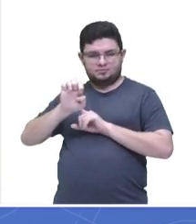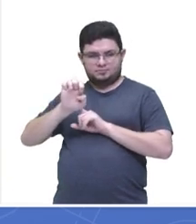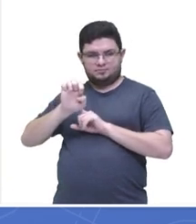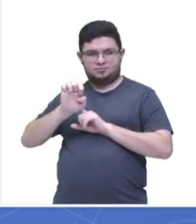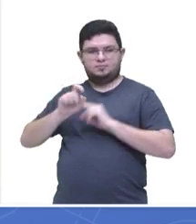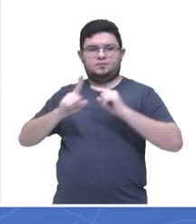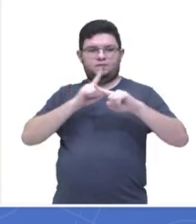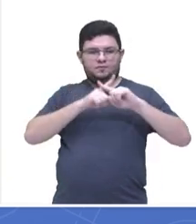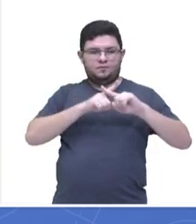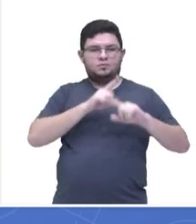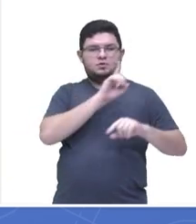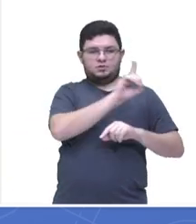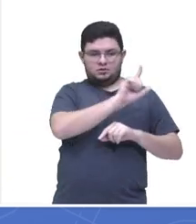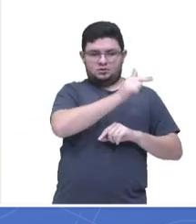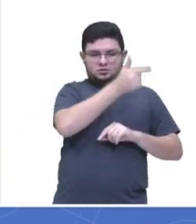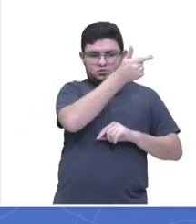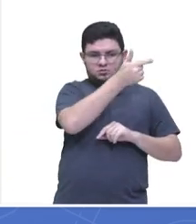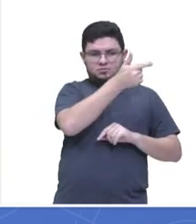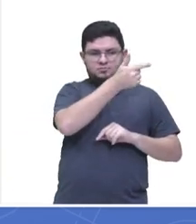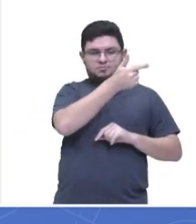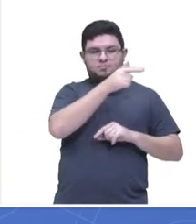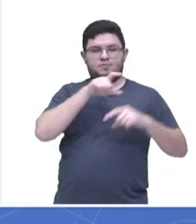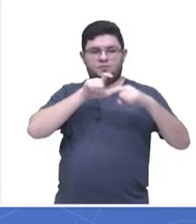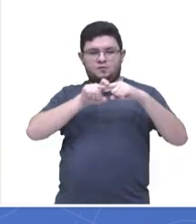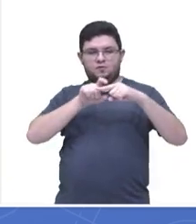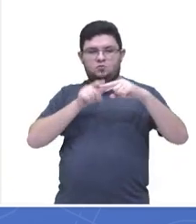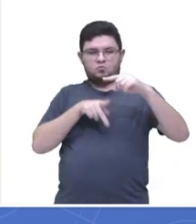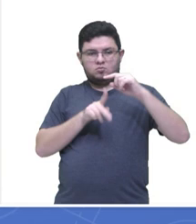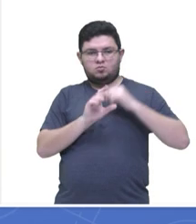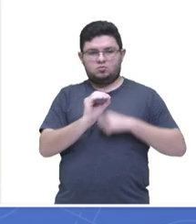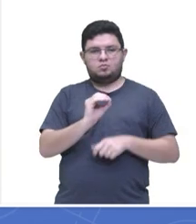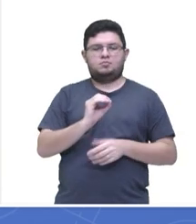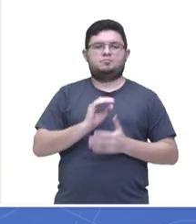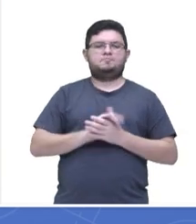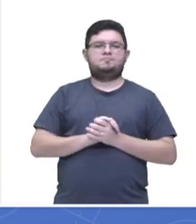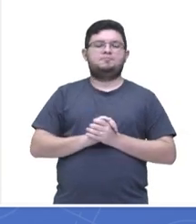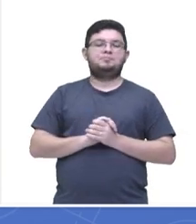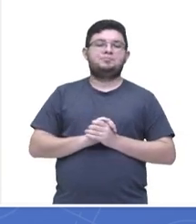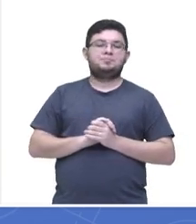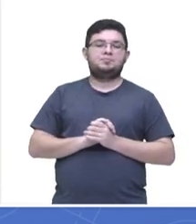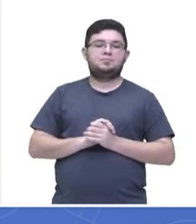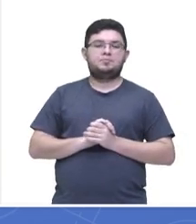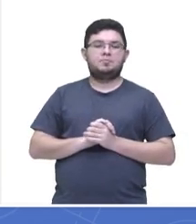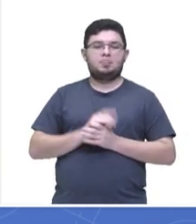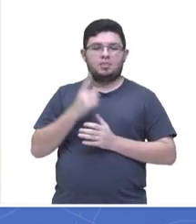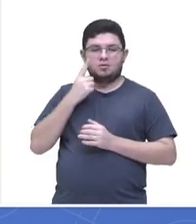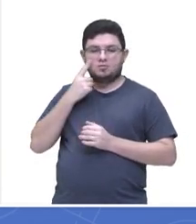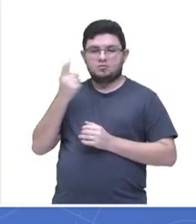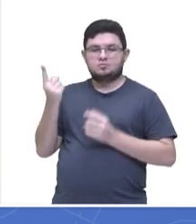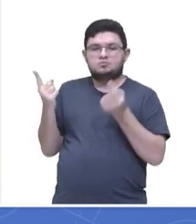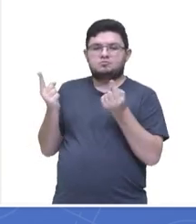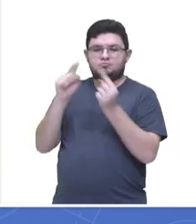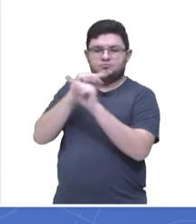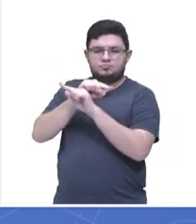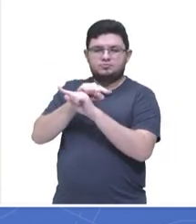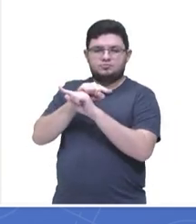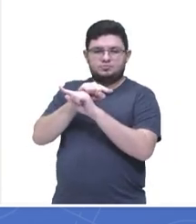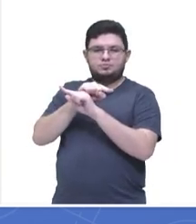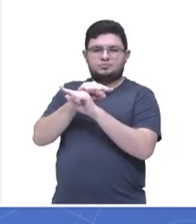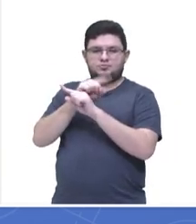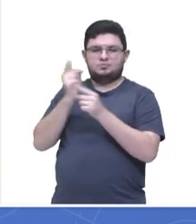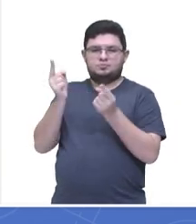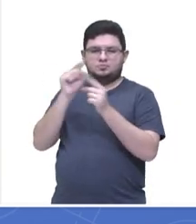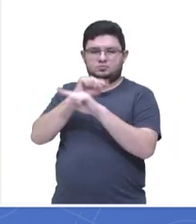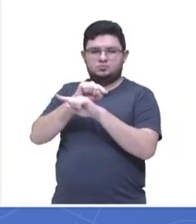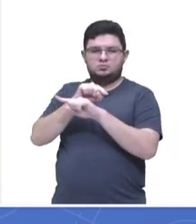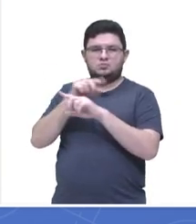elétrico vezes a distância ao quadrado sobre o K0. A distância ao quadrado foi multiplicando e o K0 foi dividindo.